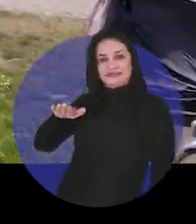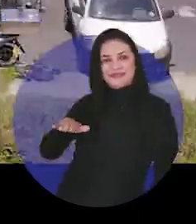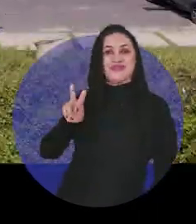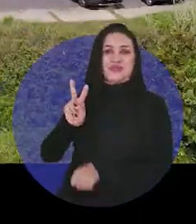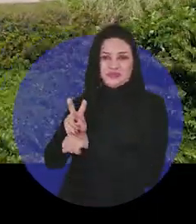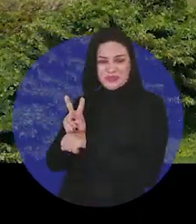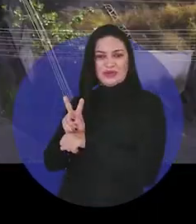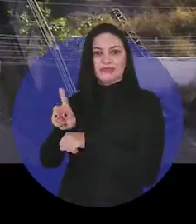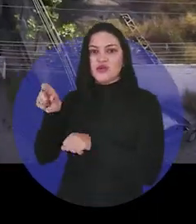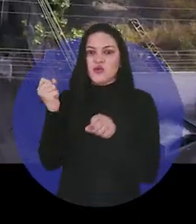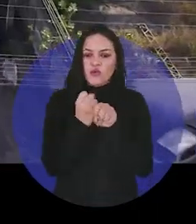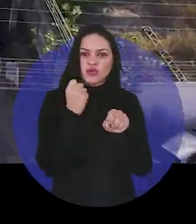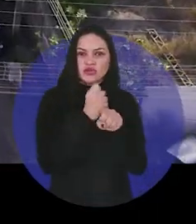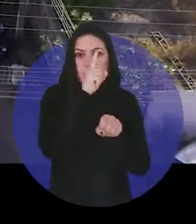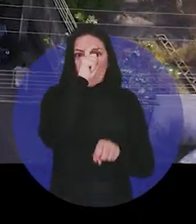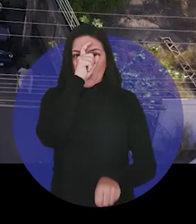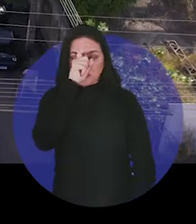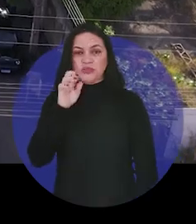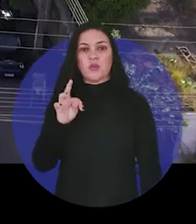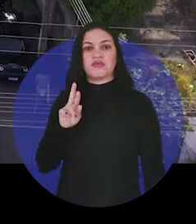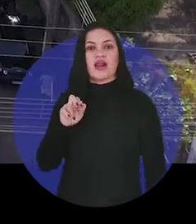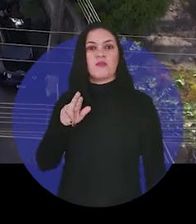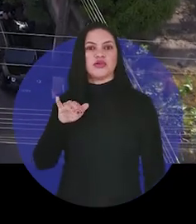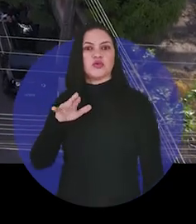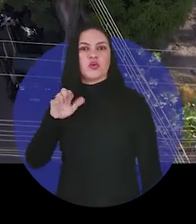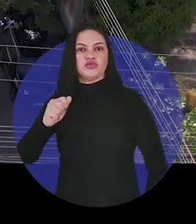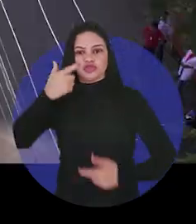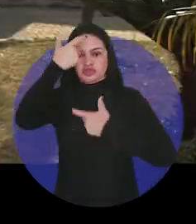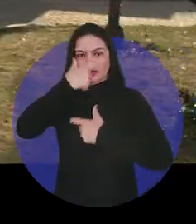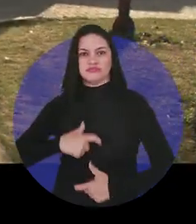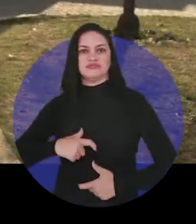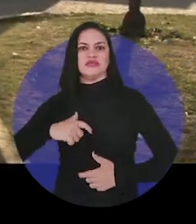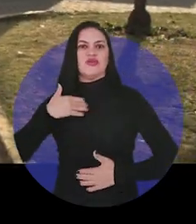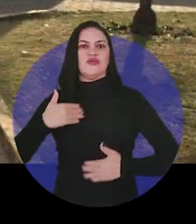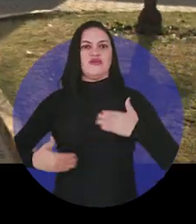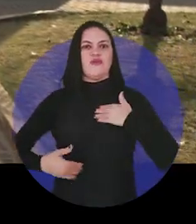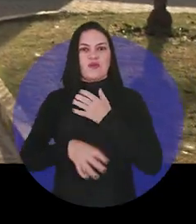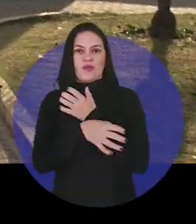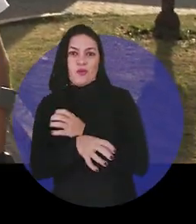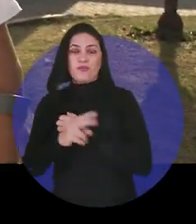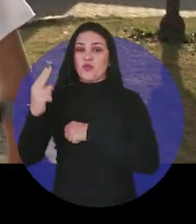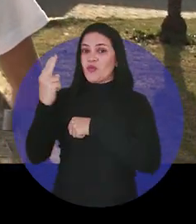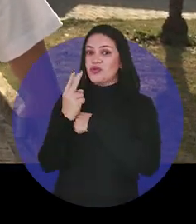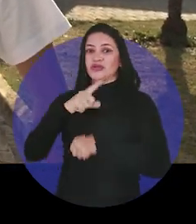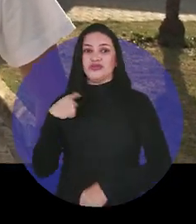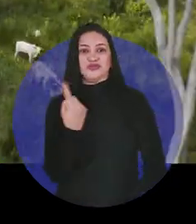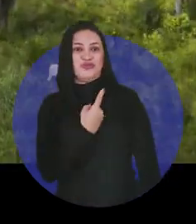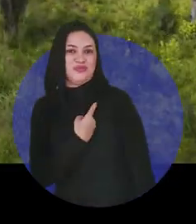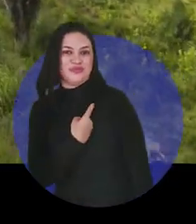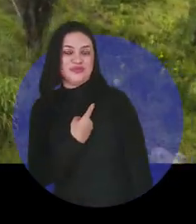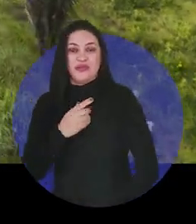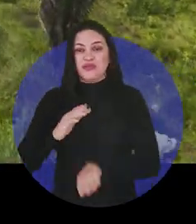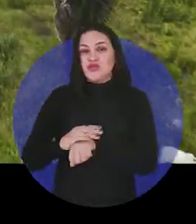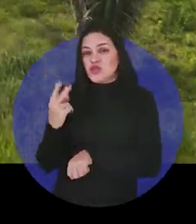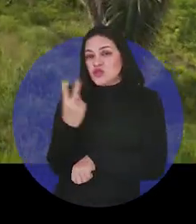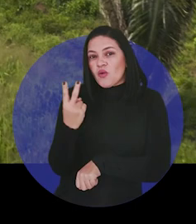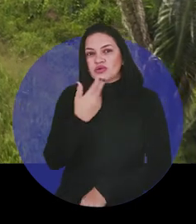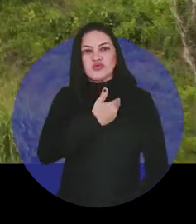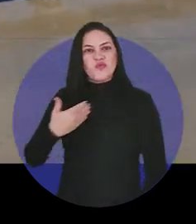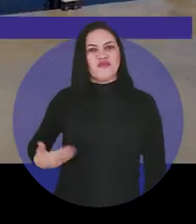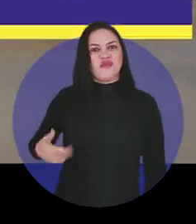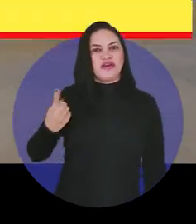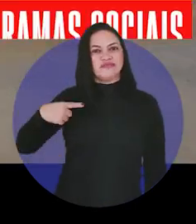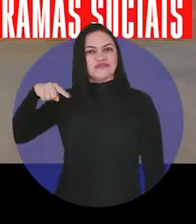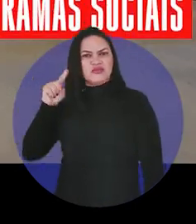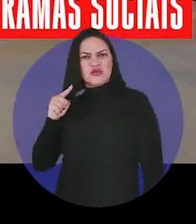dela. Quando ele constrói o Hospital de Traumatologia e Ortopedia. Ele está cuidando da gente. Durante seus